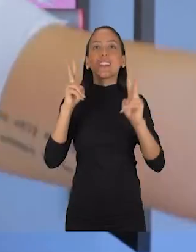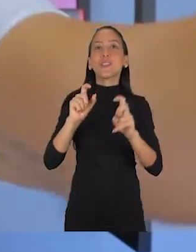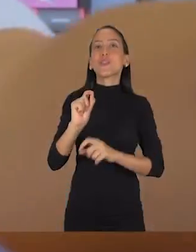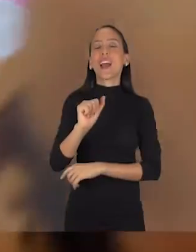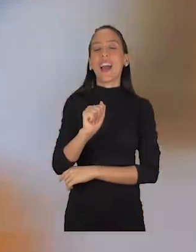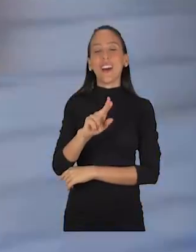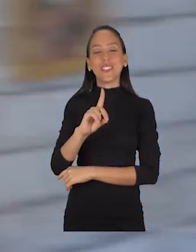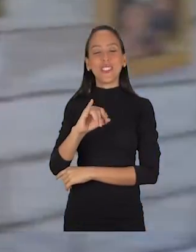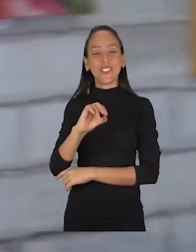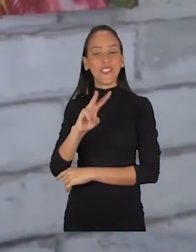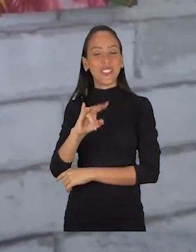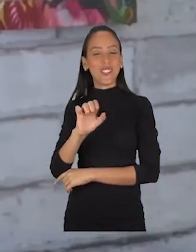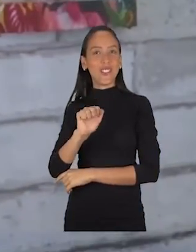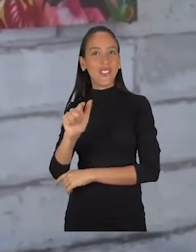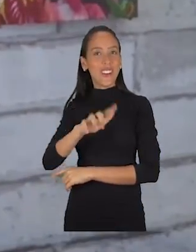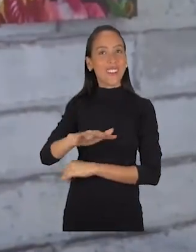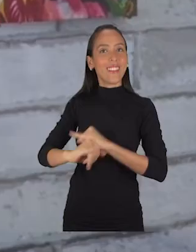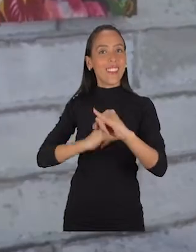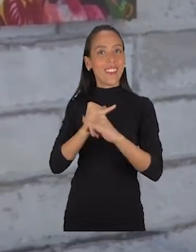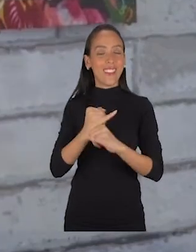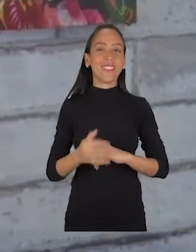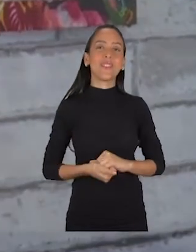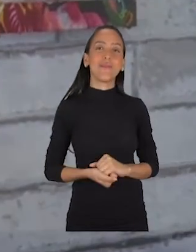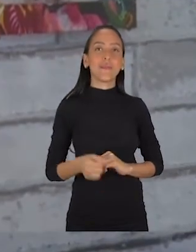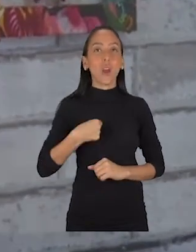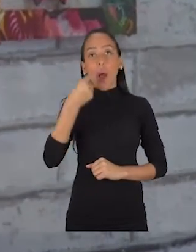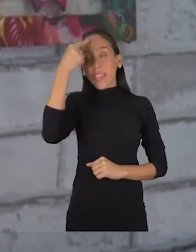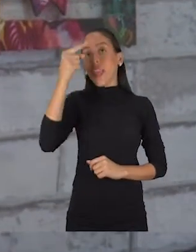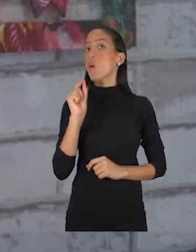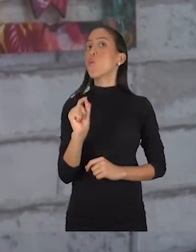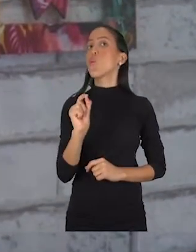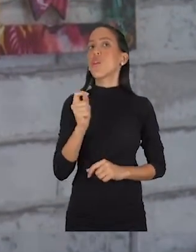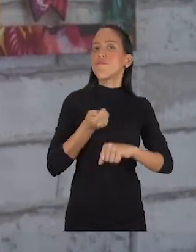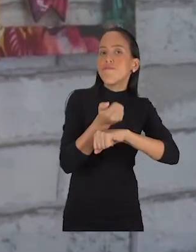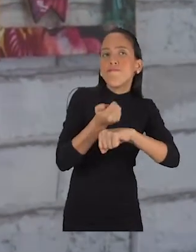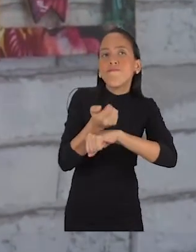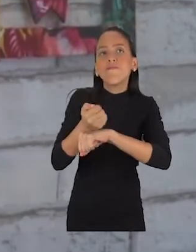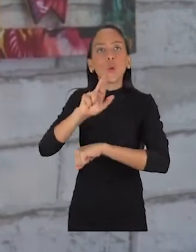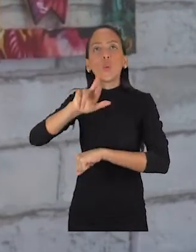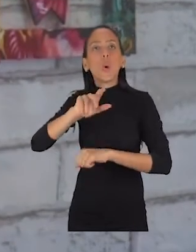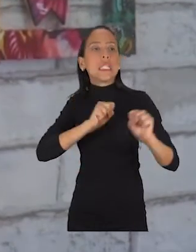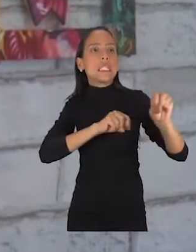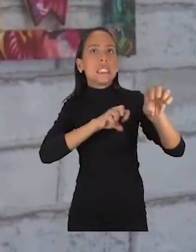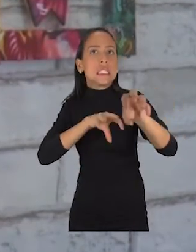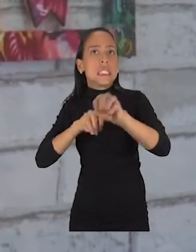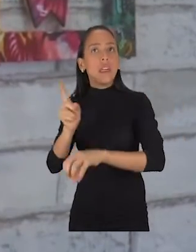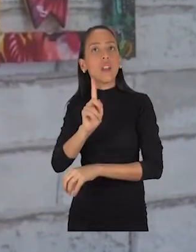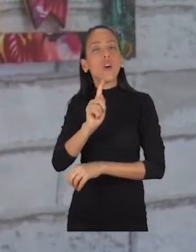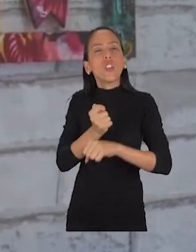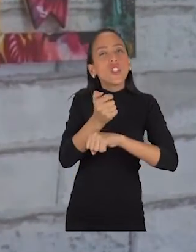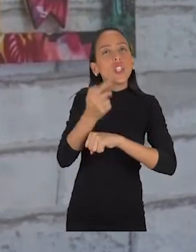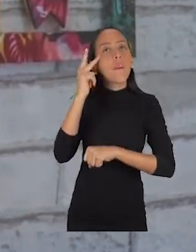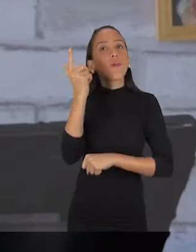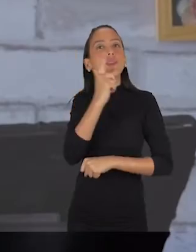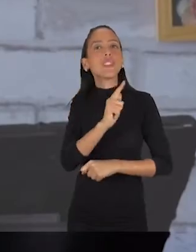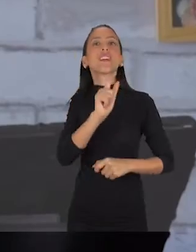na internet? A ideia aqui não é te ensinar a fazer, mas te dar algumas dicas para que você possa produzir um bom conteúdo e